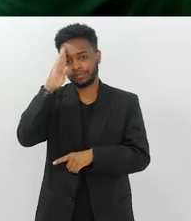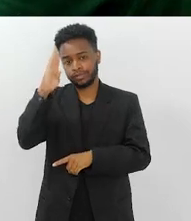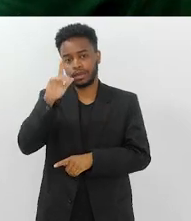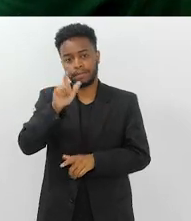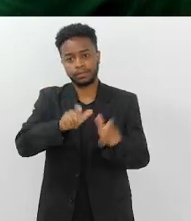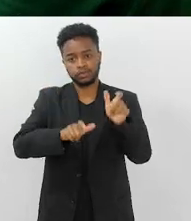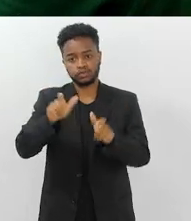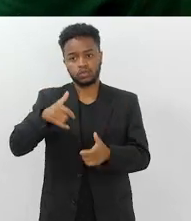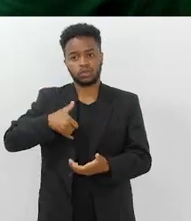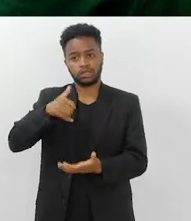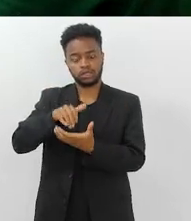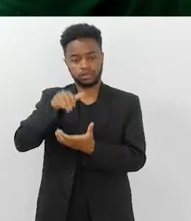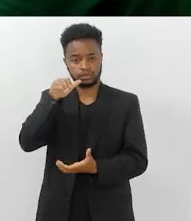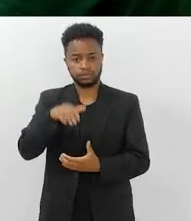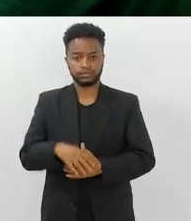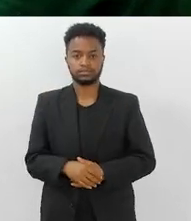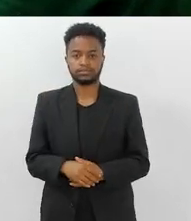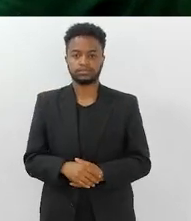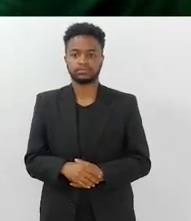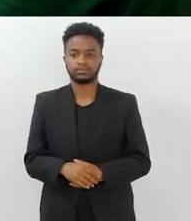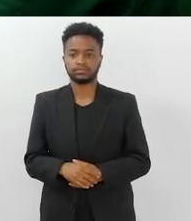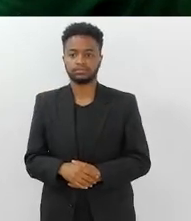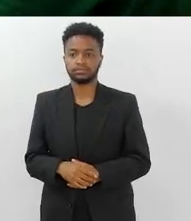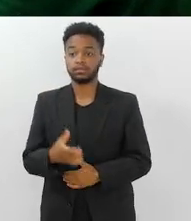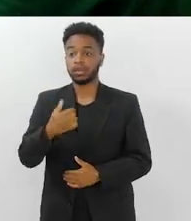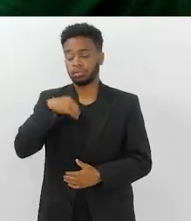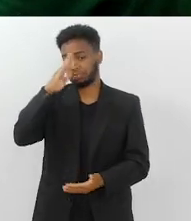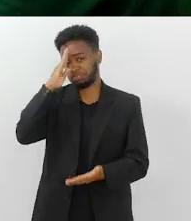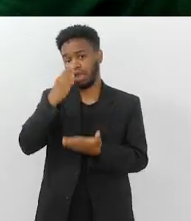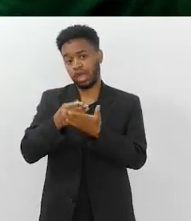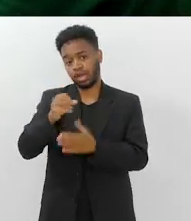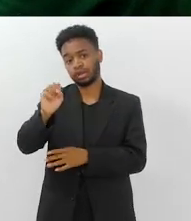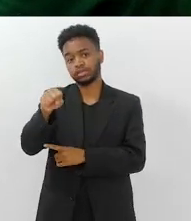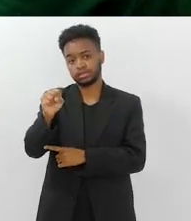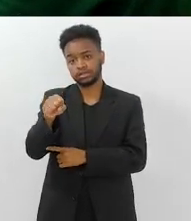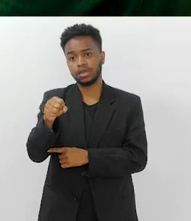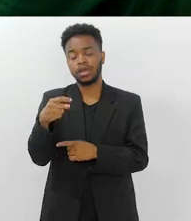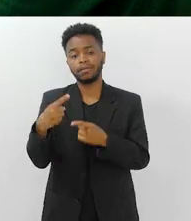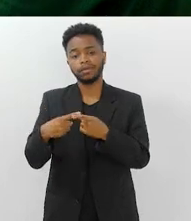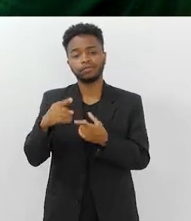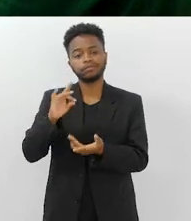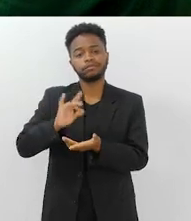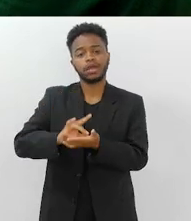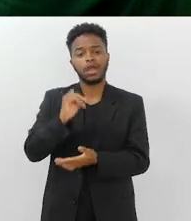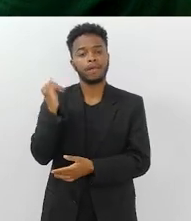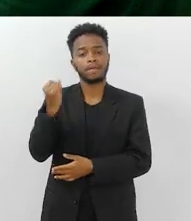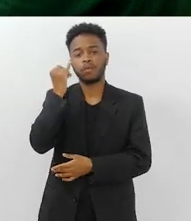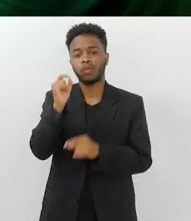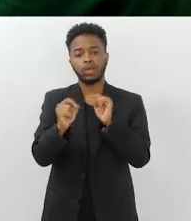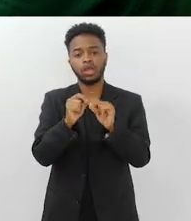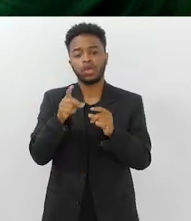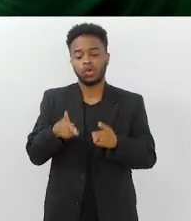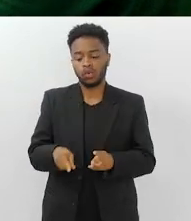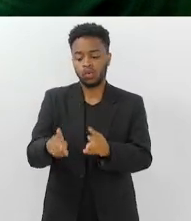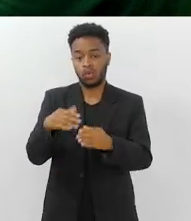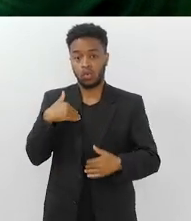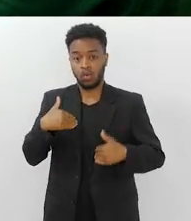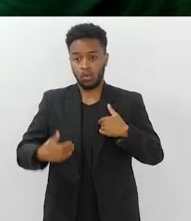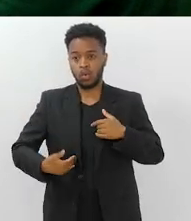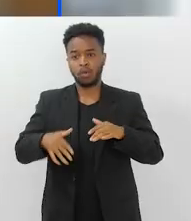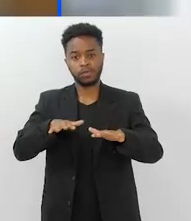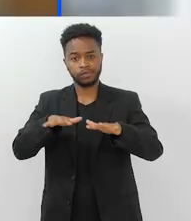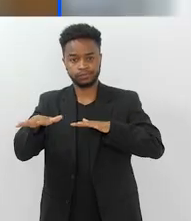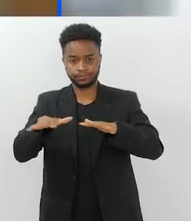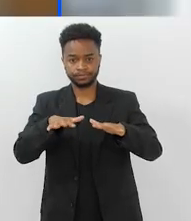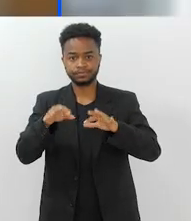as pessoas nessa faixa etária? Eu acredito que sim, eu acho que o importante é você manter o seu corpo em